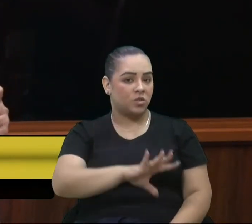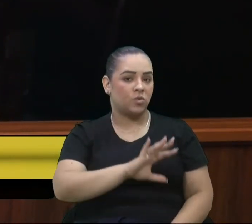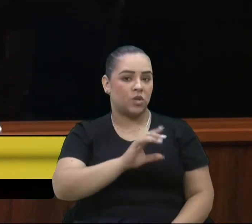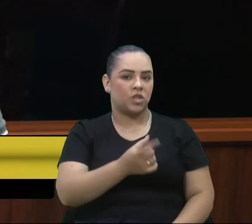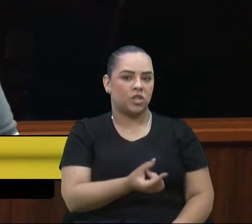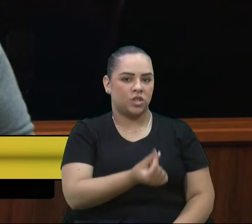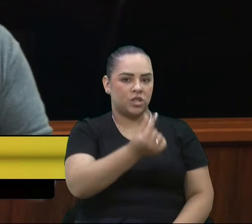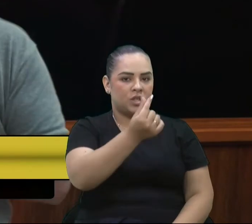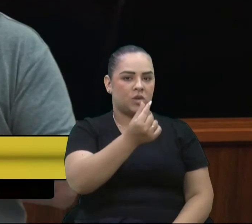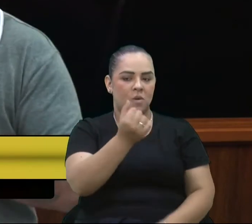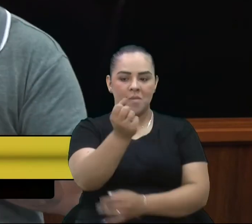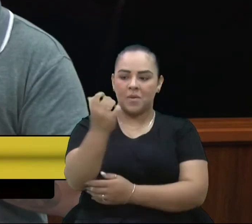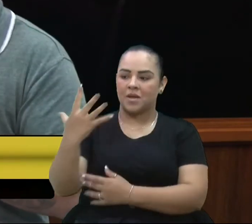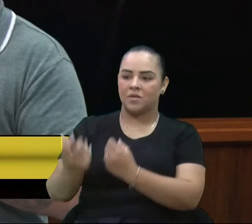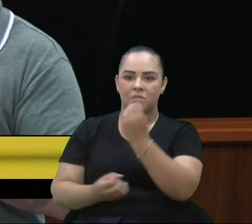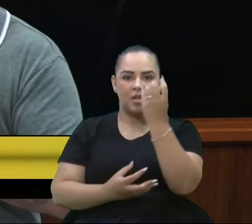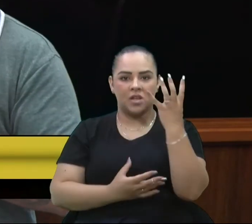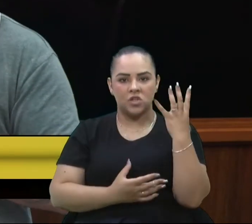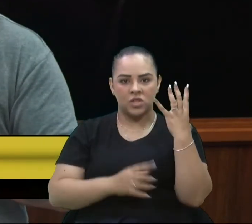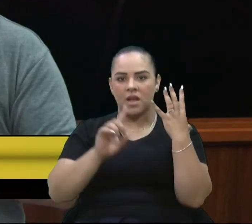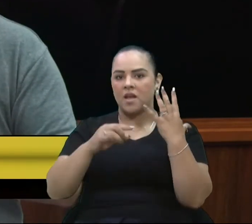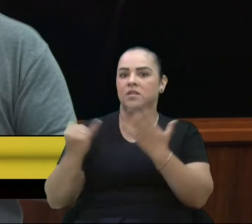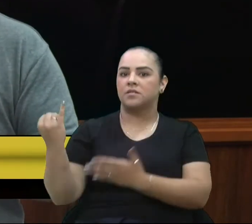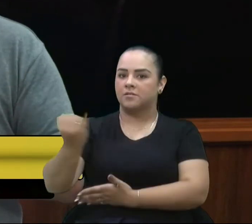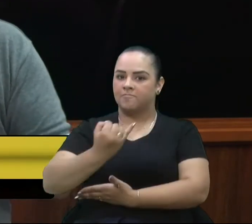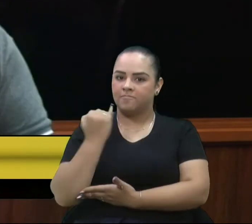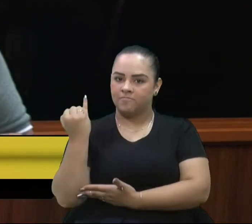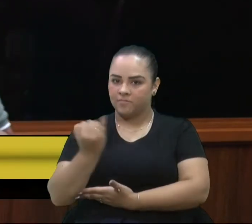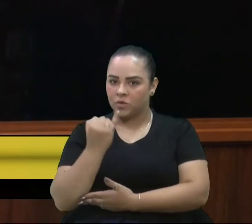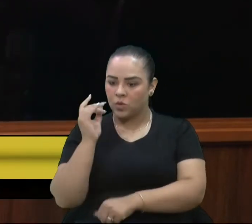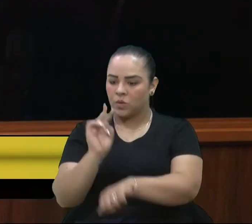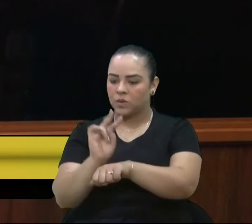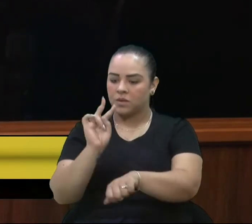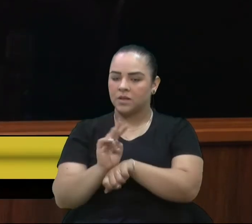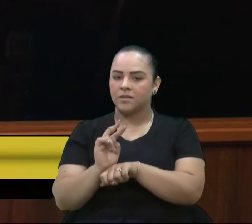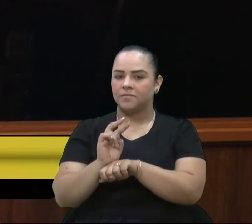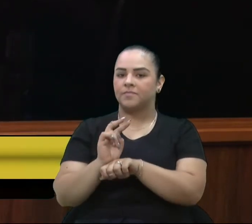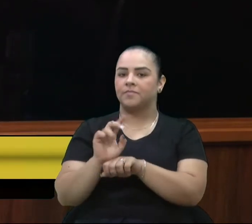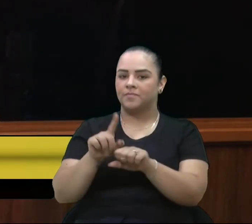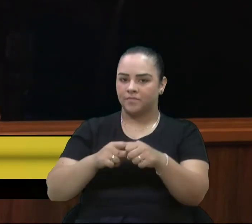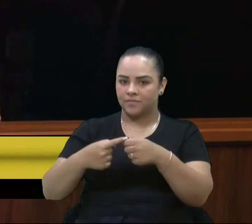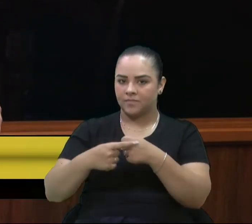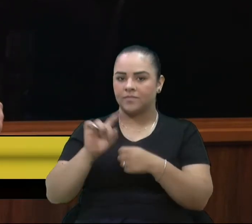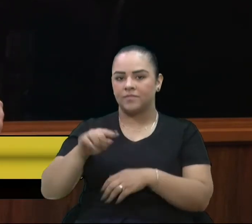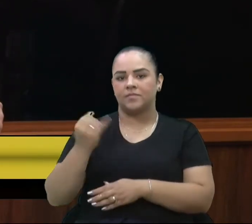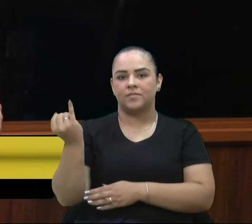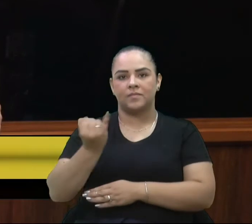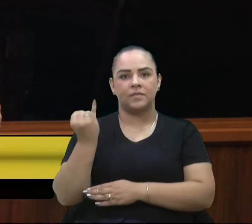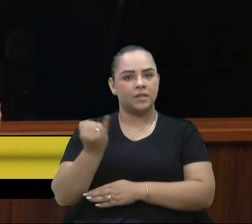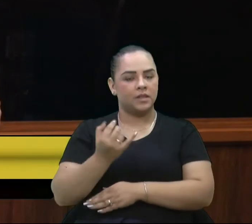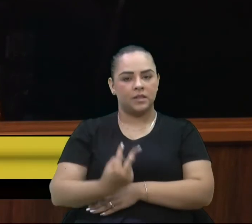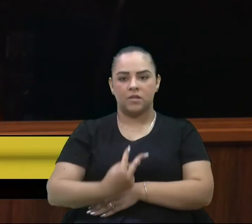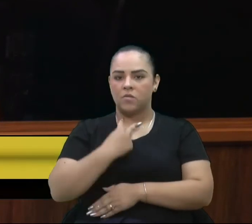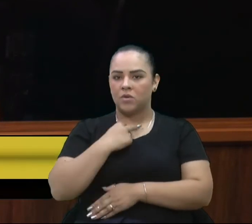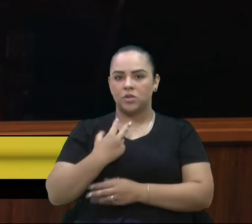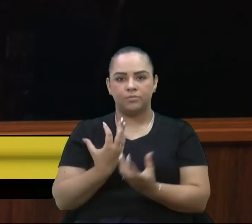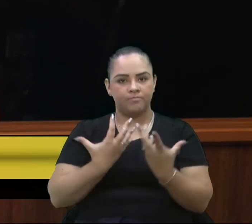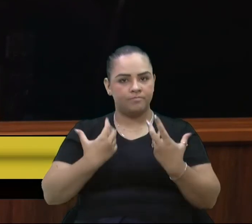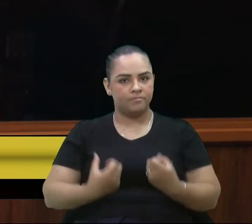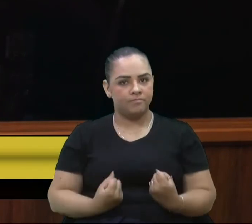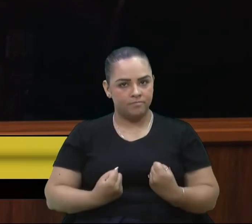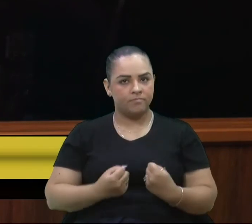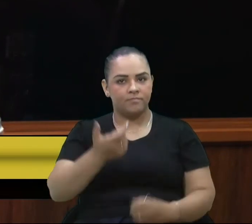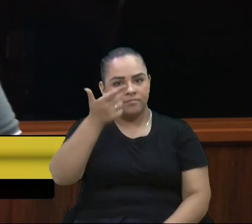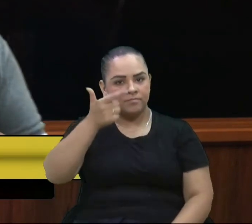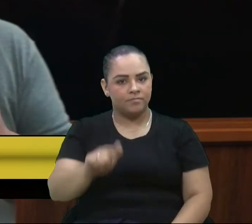fundamental, o cuidado com a cidade é e é inadmissível que, mais uma vez, a nossa cidade